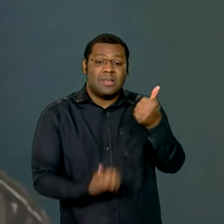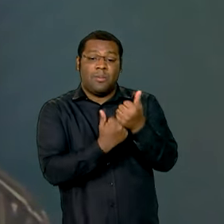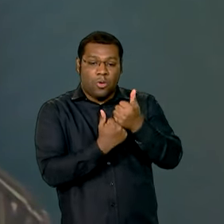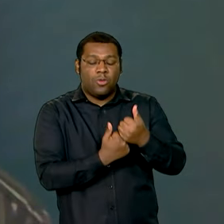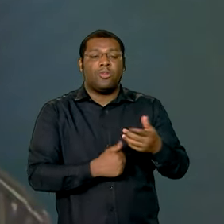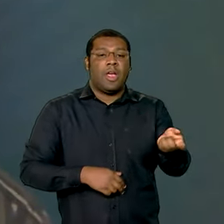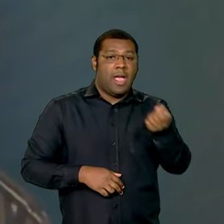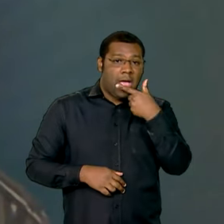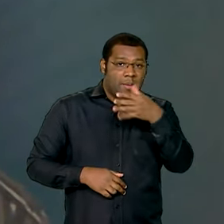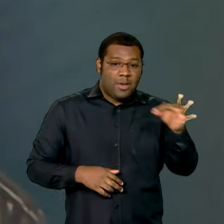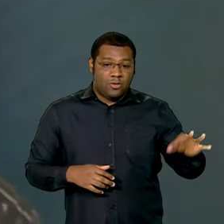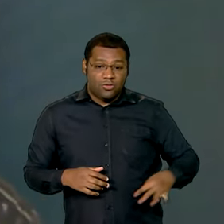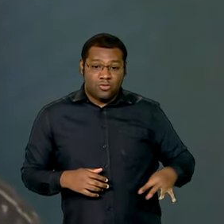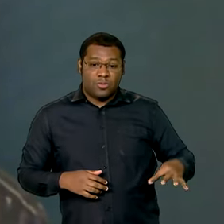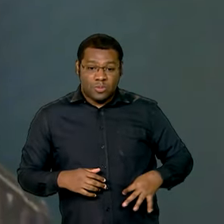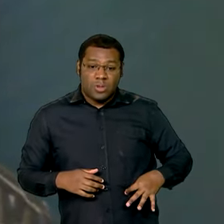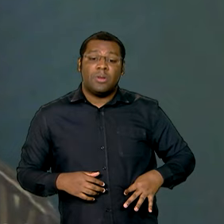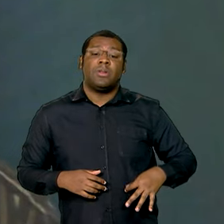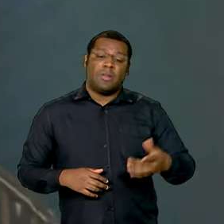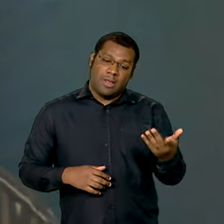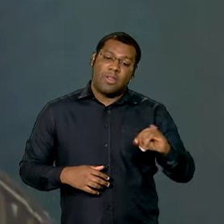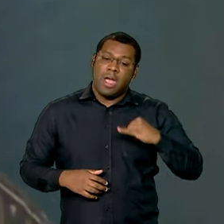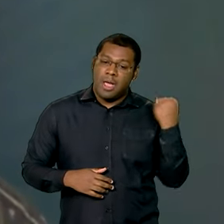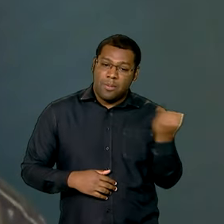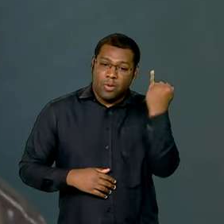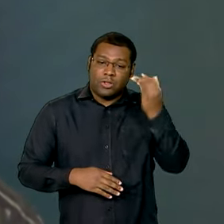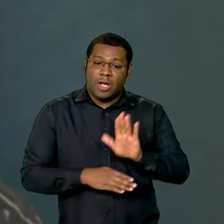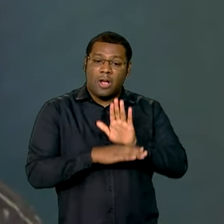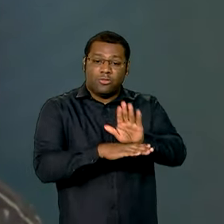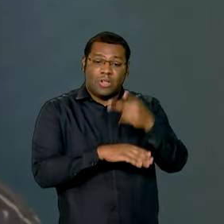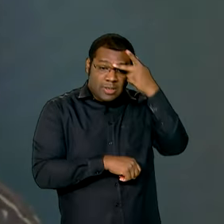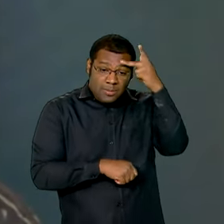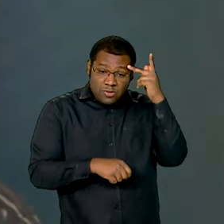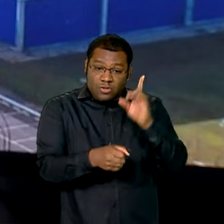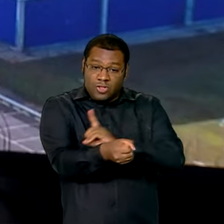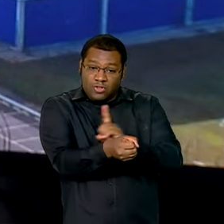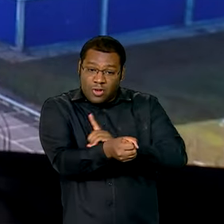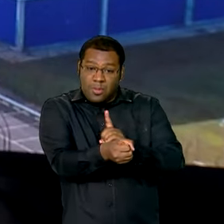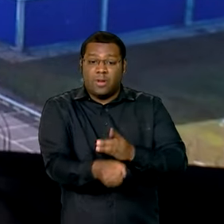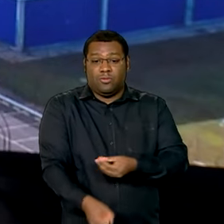é um medicamento absolutamente fundamental para a vida dessas pessoas com diabetes.